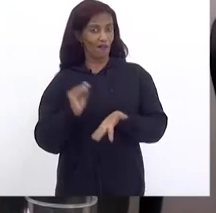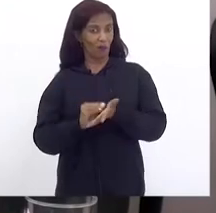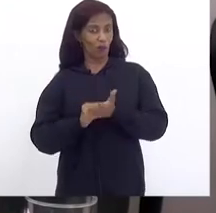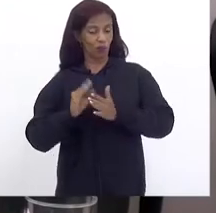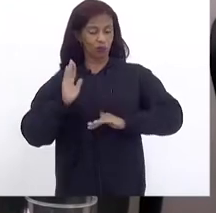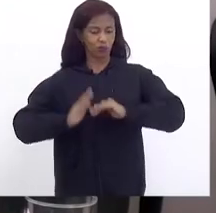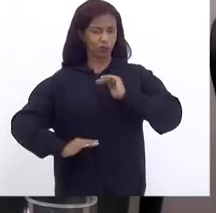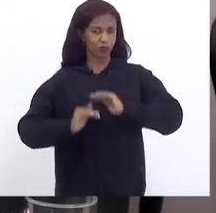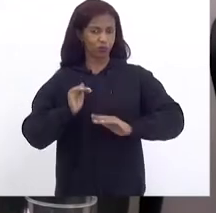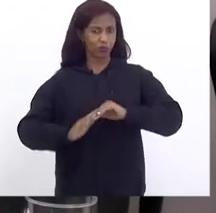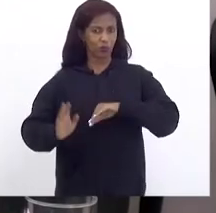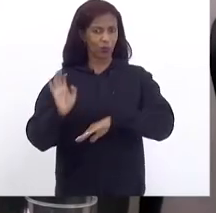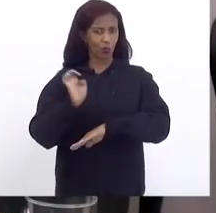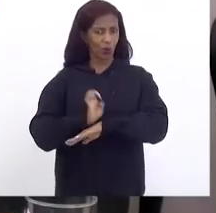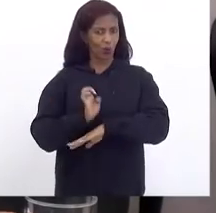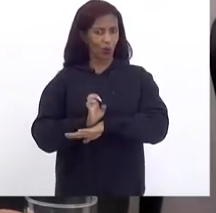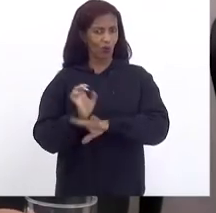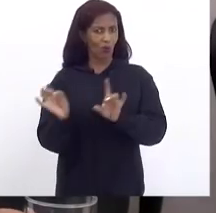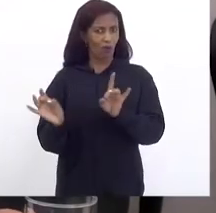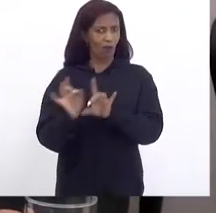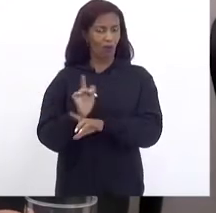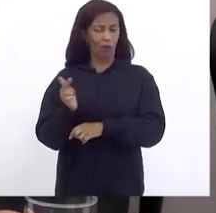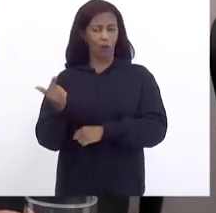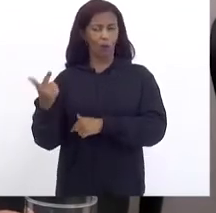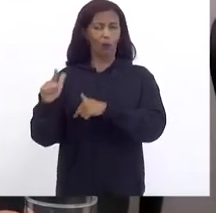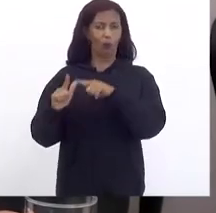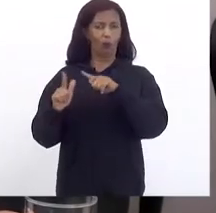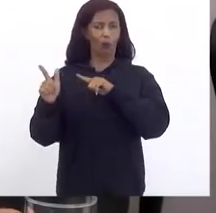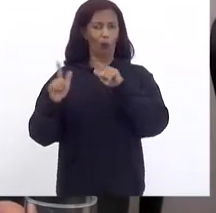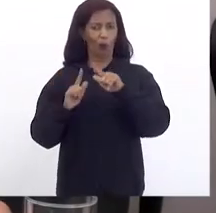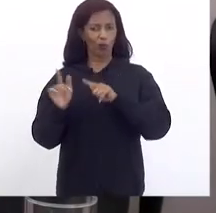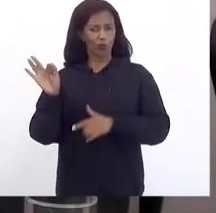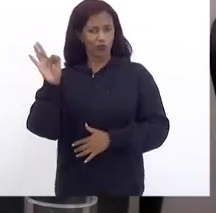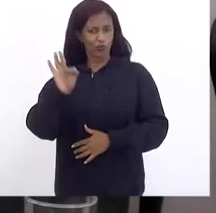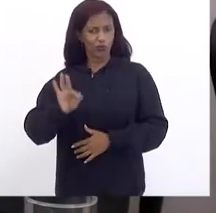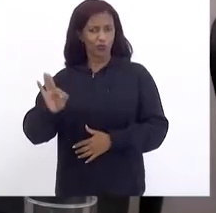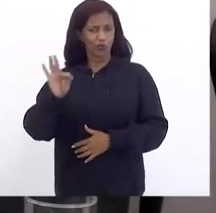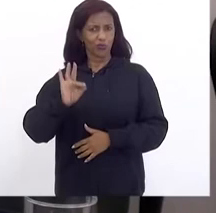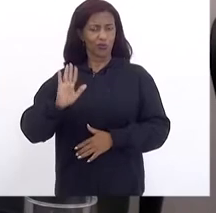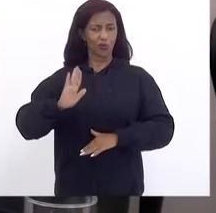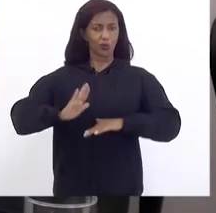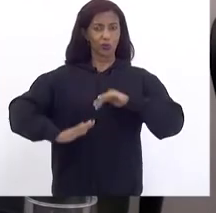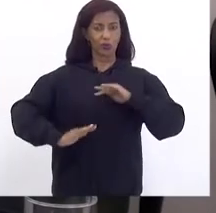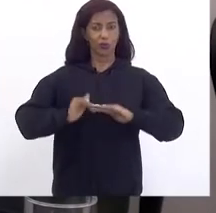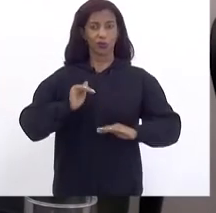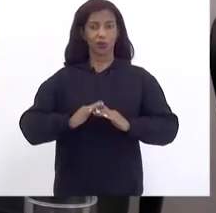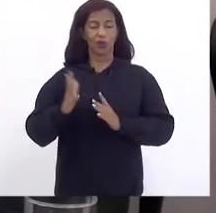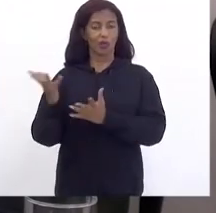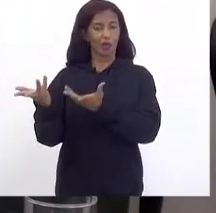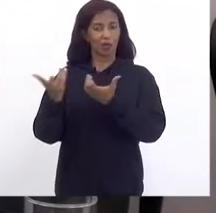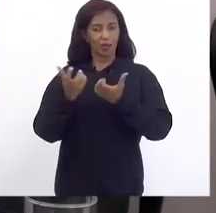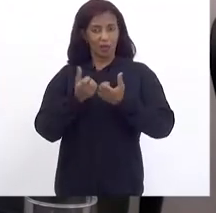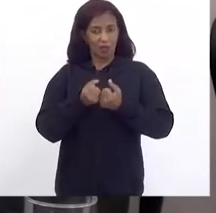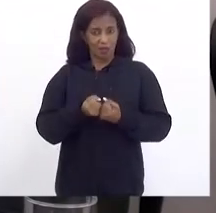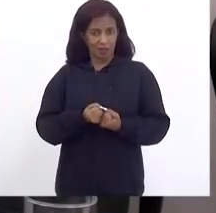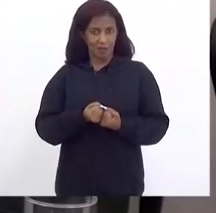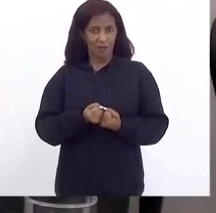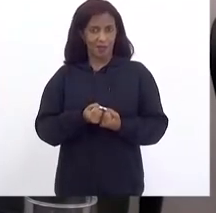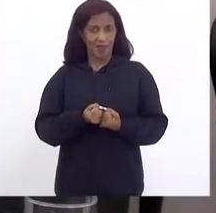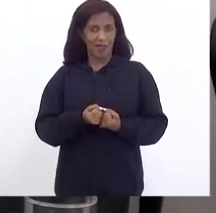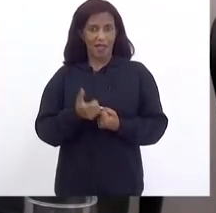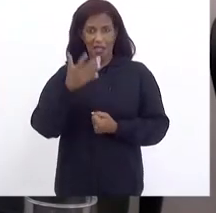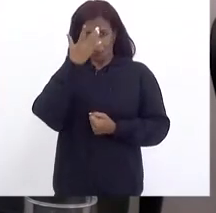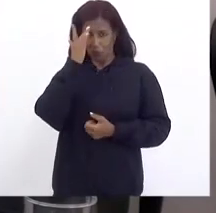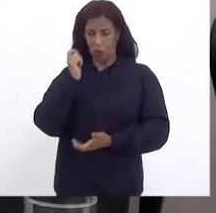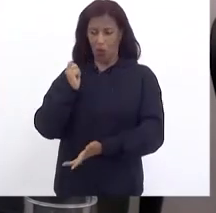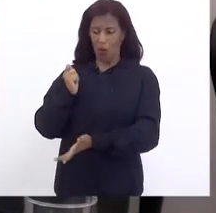estado Acabaram Os outros Entes federativos Se profissionalizando Em receber Os refugiados Do estado Do